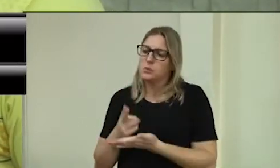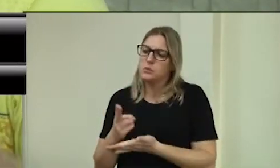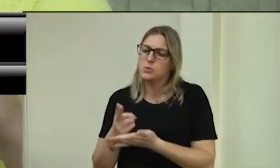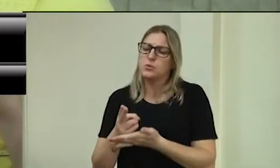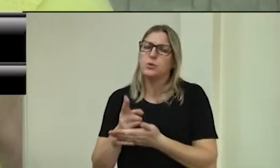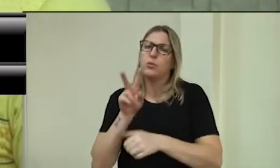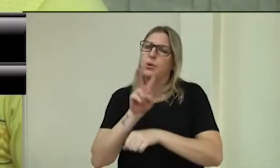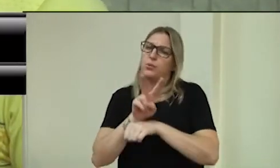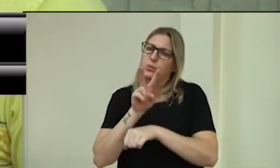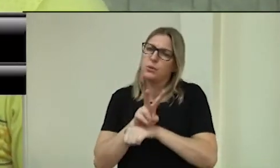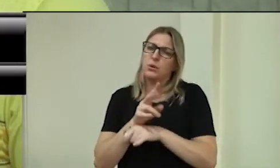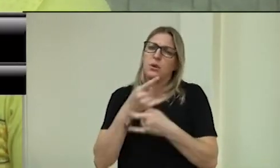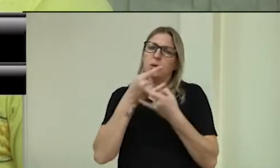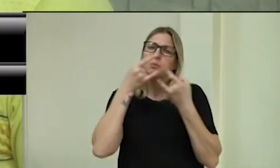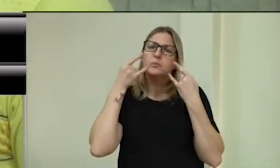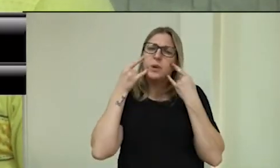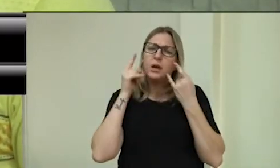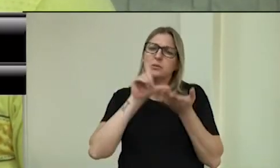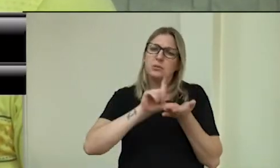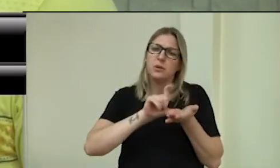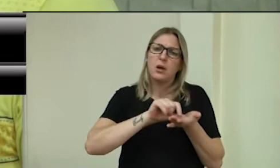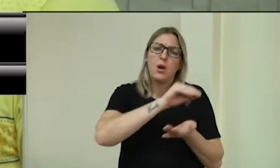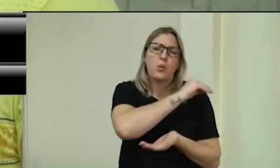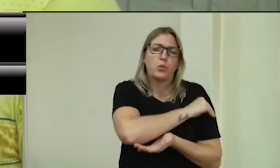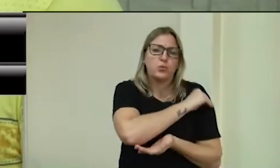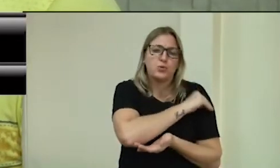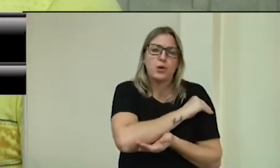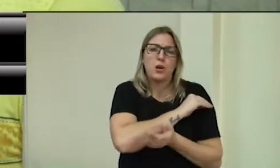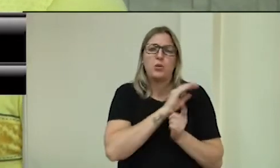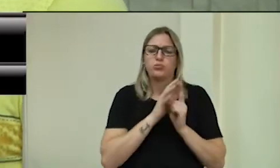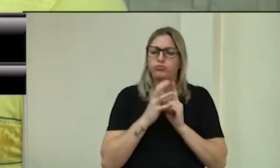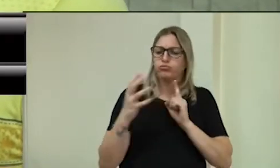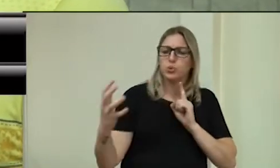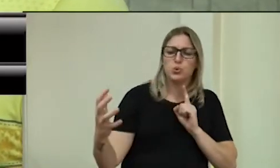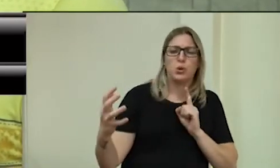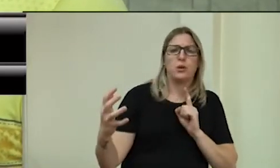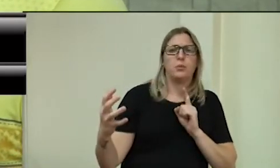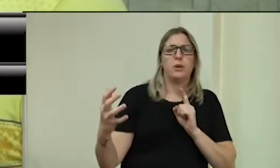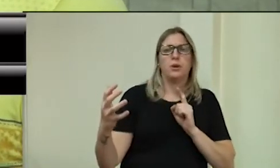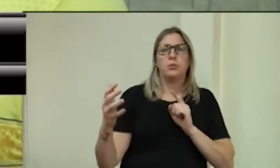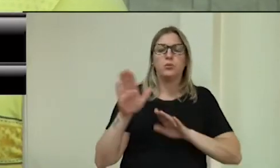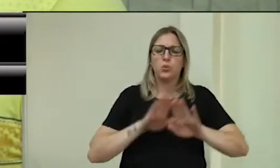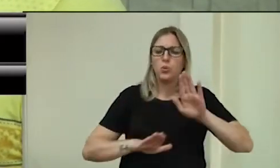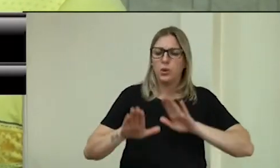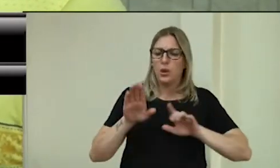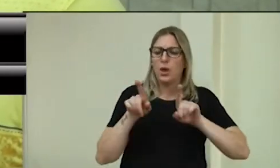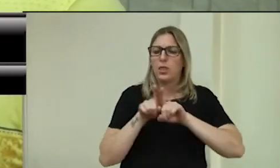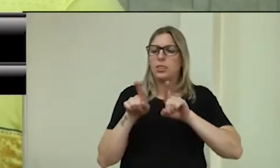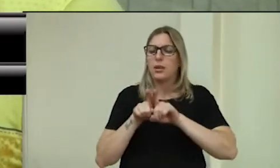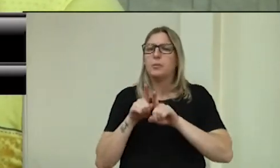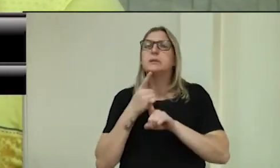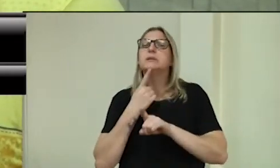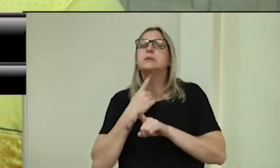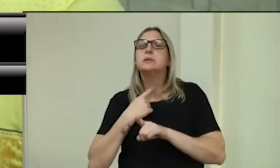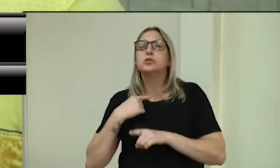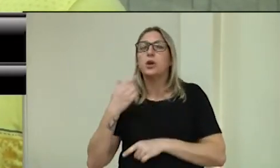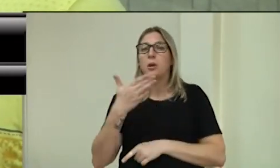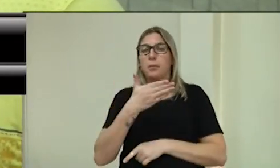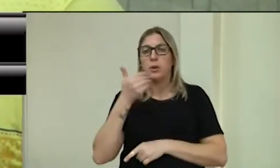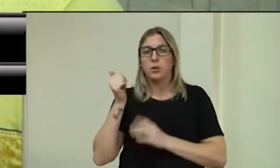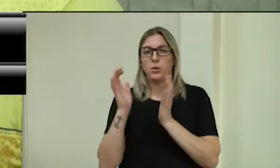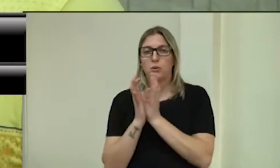gel, isolamento social, quanto mais a gente se cuidar melhor, desejar melhor para o nosso colega, vereador Juarez, também, que está